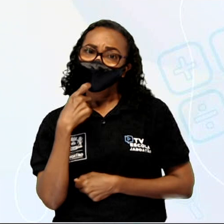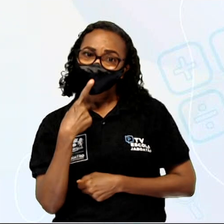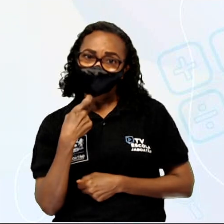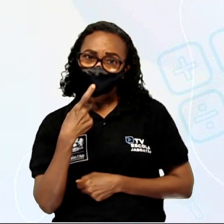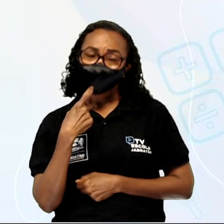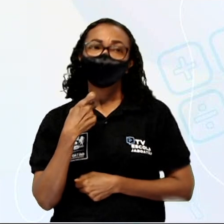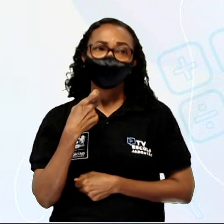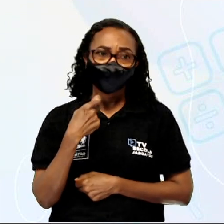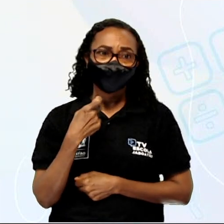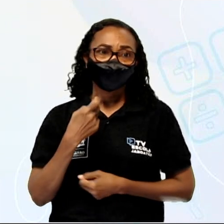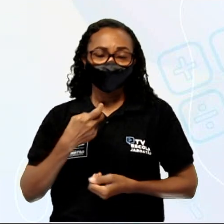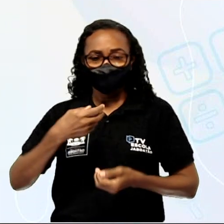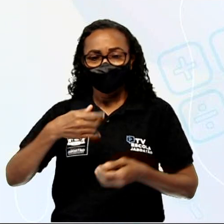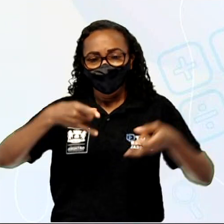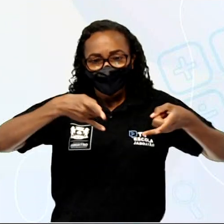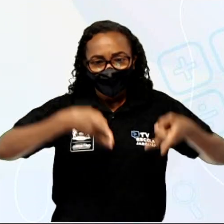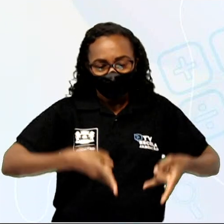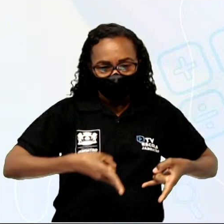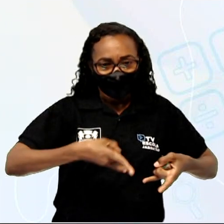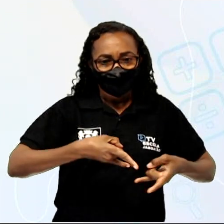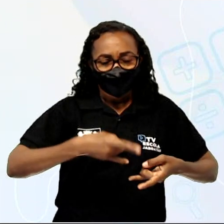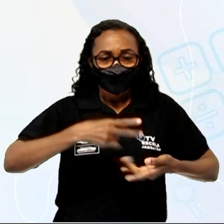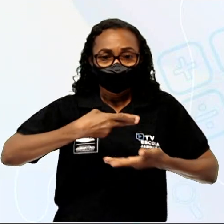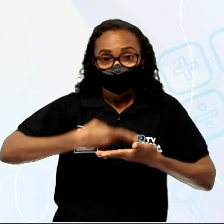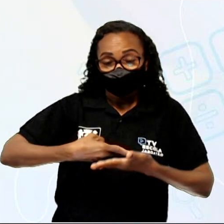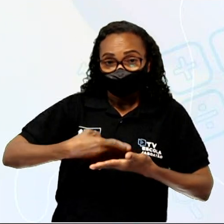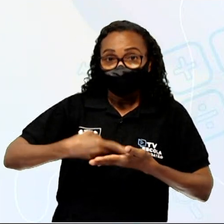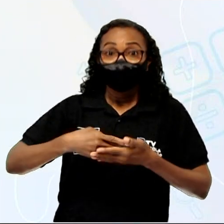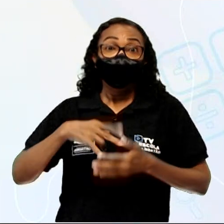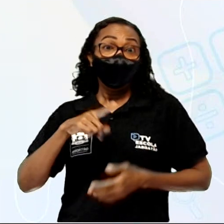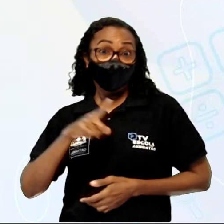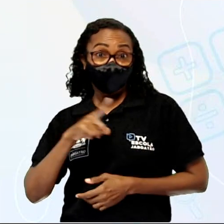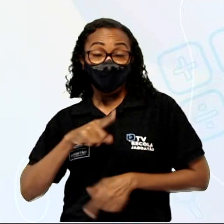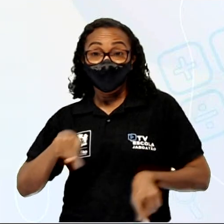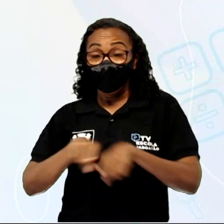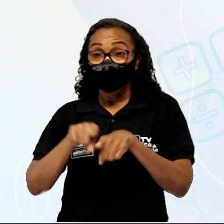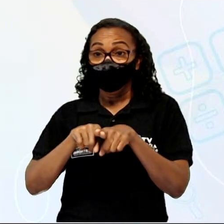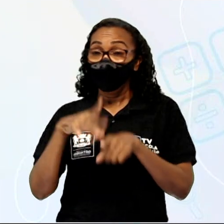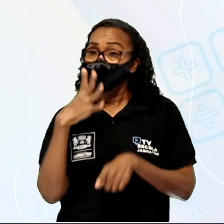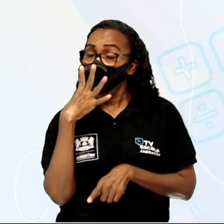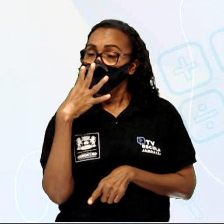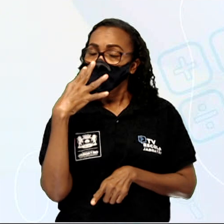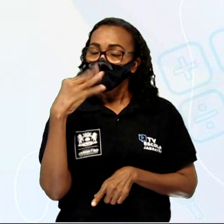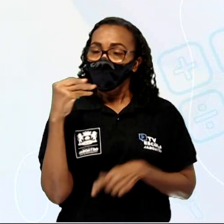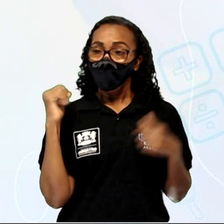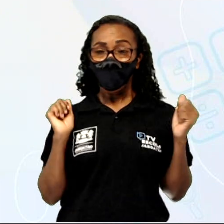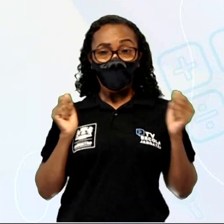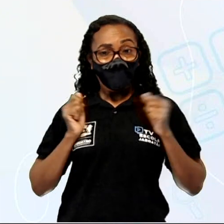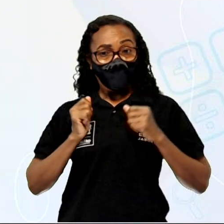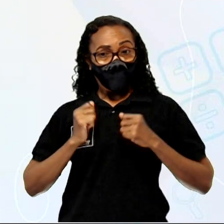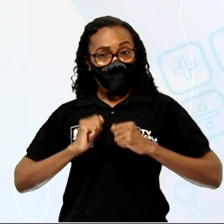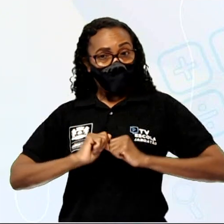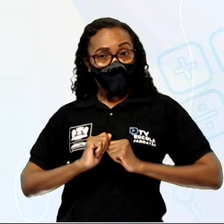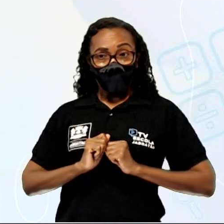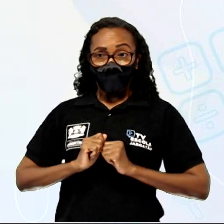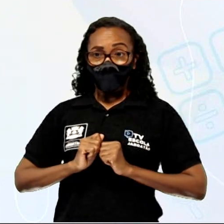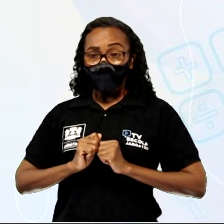chapéu, está em cima da cama e tem um lobo aí, vestido tão bondosamente de vovó.